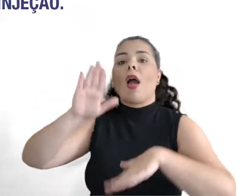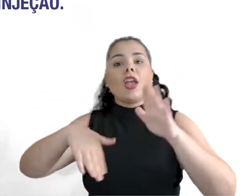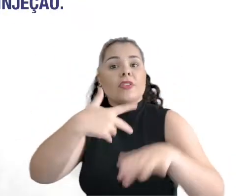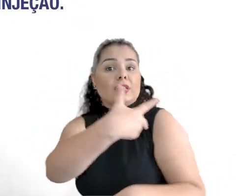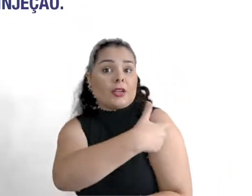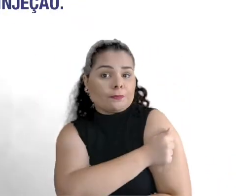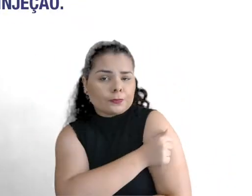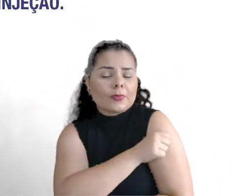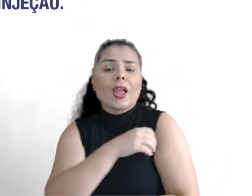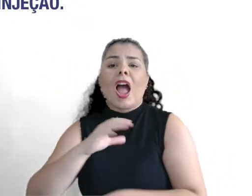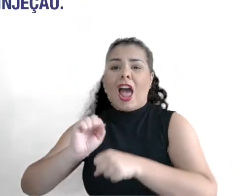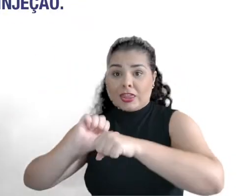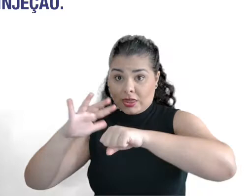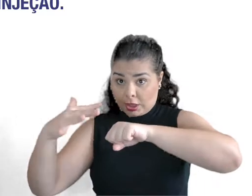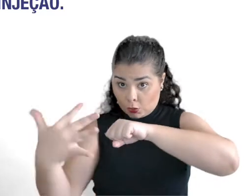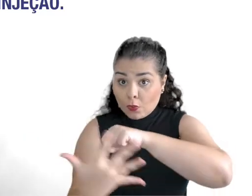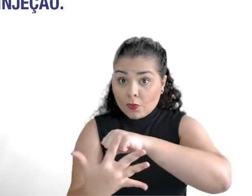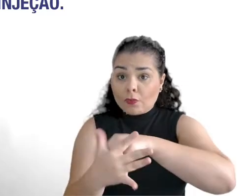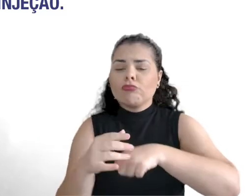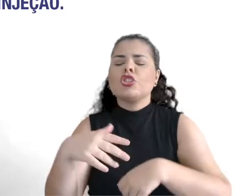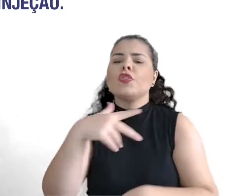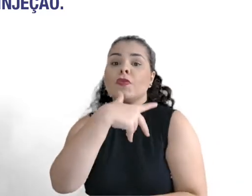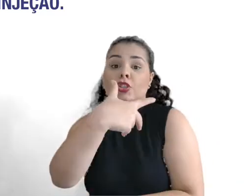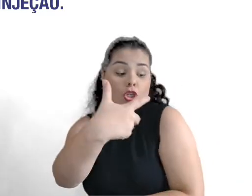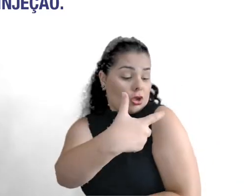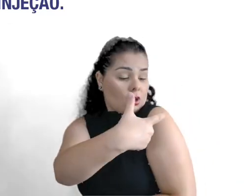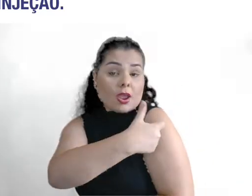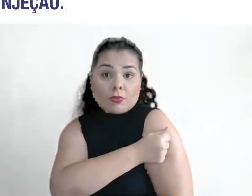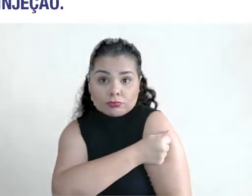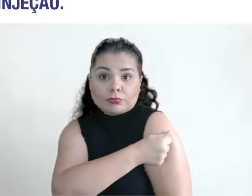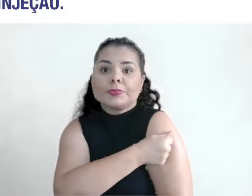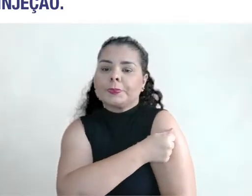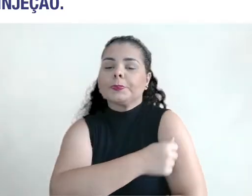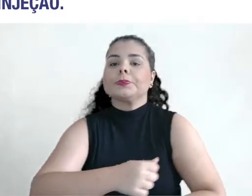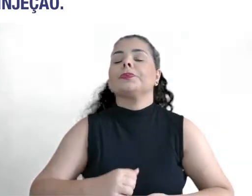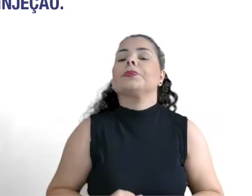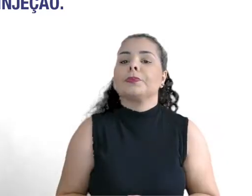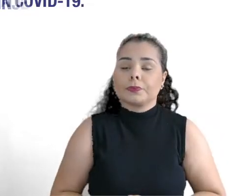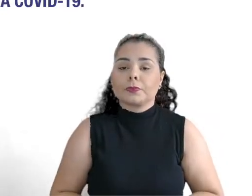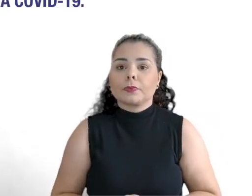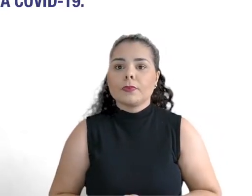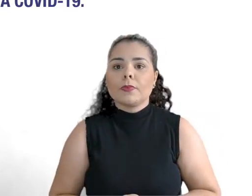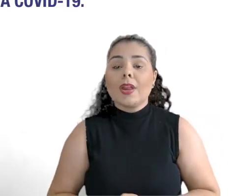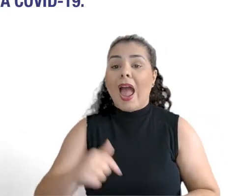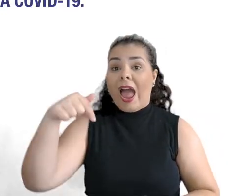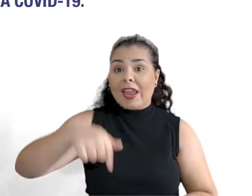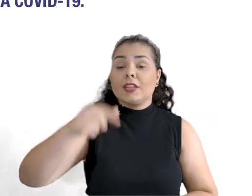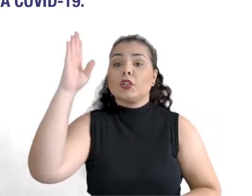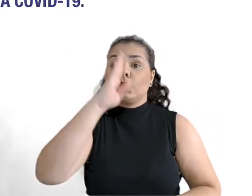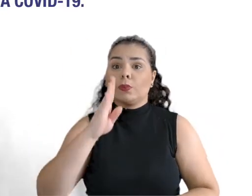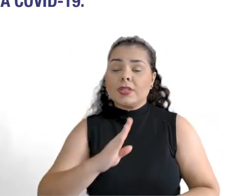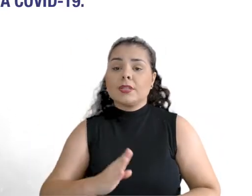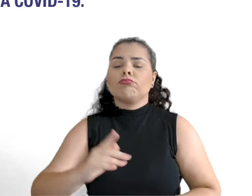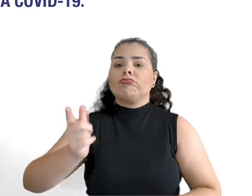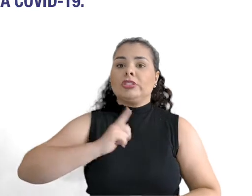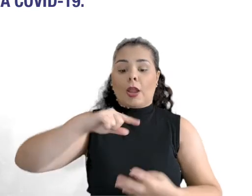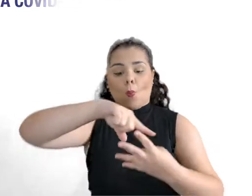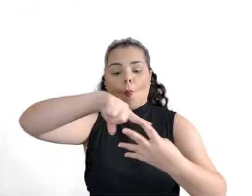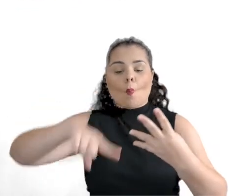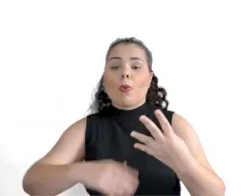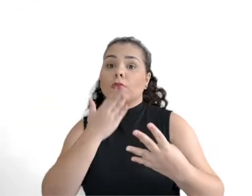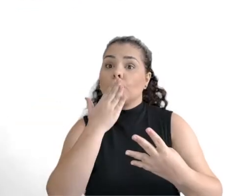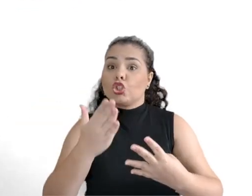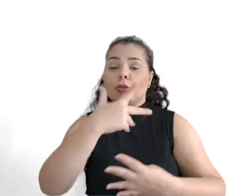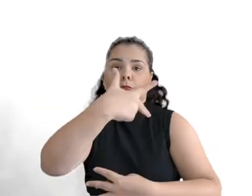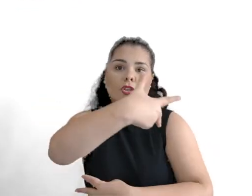injeção. Como é a vacina contra a COVID-19? A vacina contra a COVID-19 é um líquido que a gente toma com injeção. Existem vários tipos de vacina contra a COVID-19.